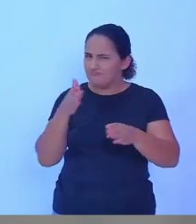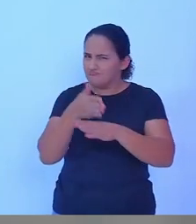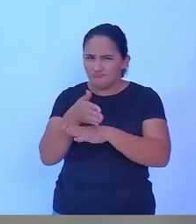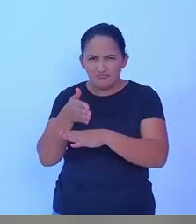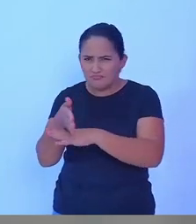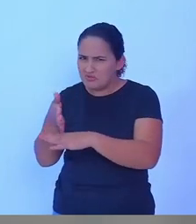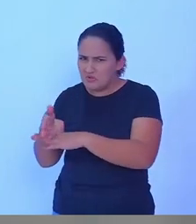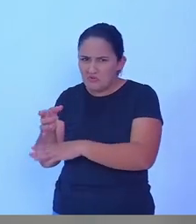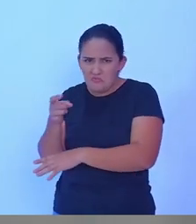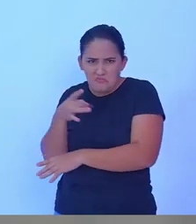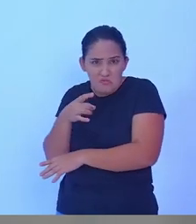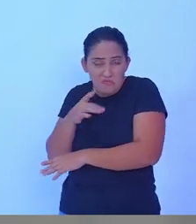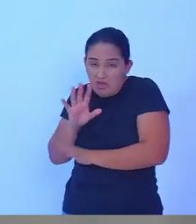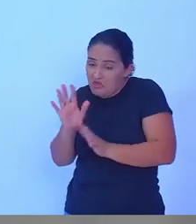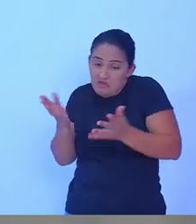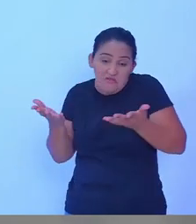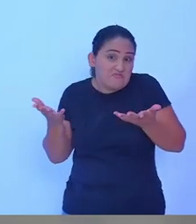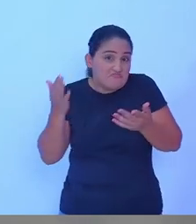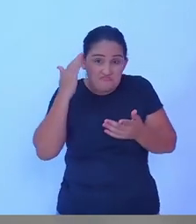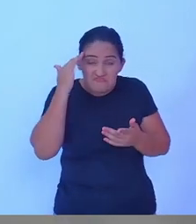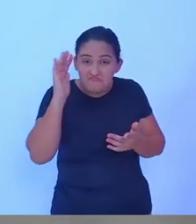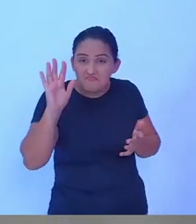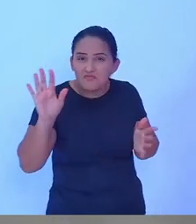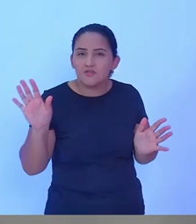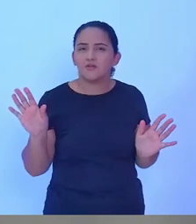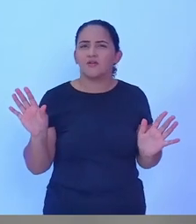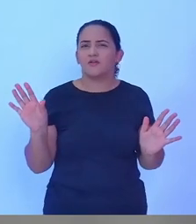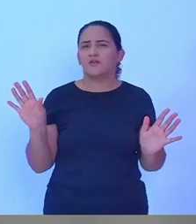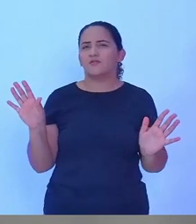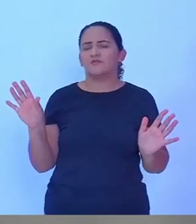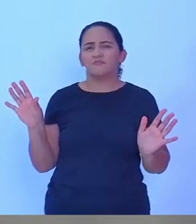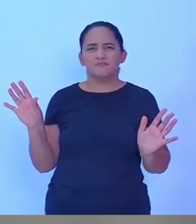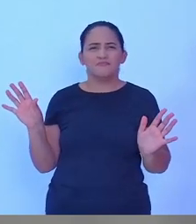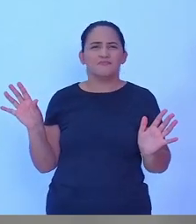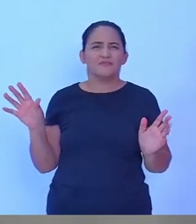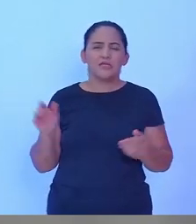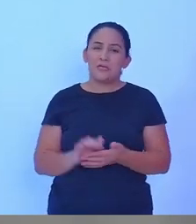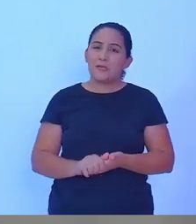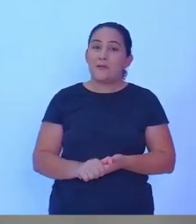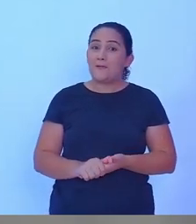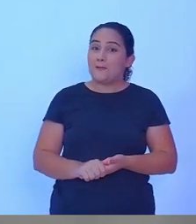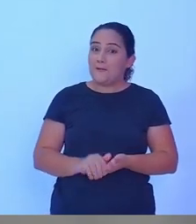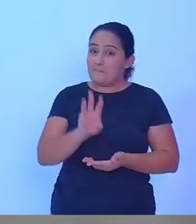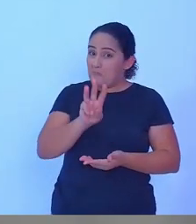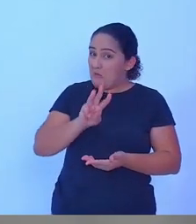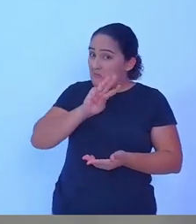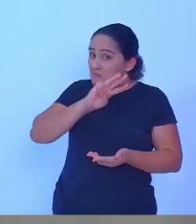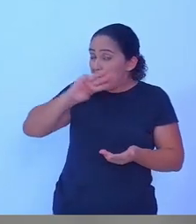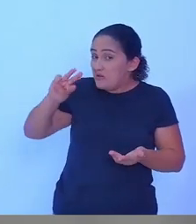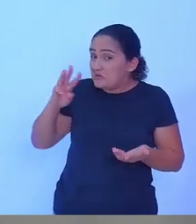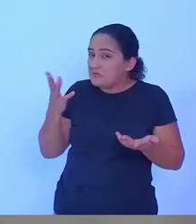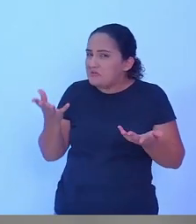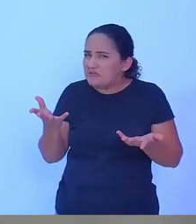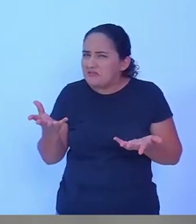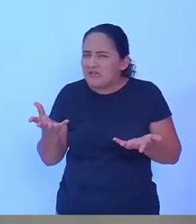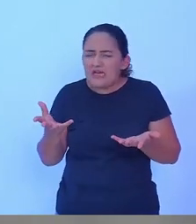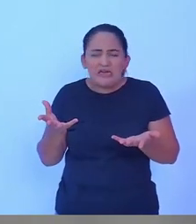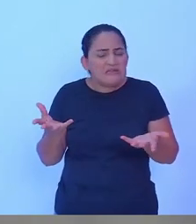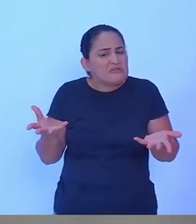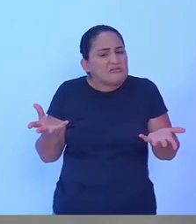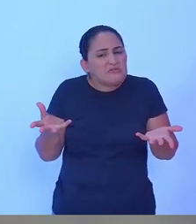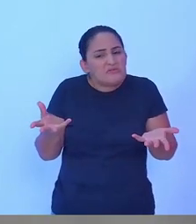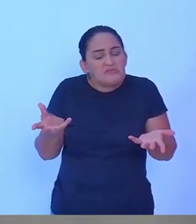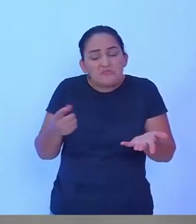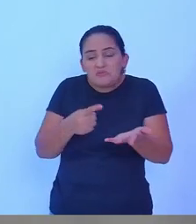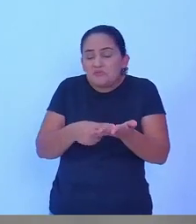estou com medo, ou coisa assim, mas dizer que a agenda dele, porque faz mais de dez dias que nós me damos o convite para ele, assinou,